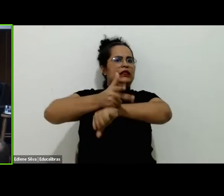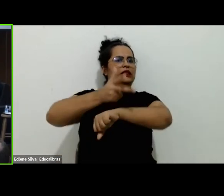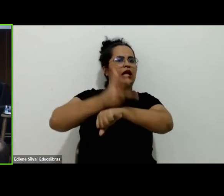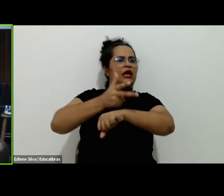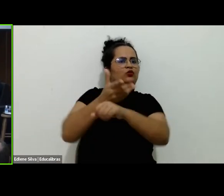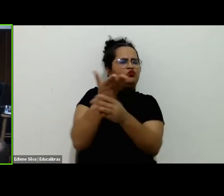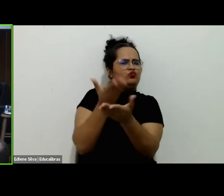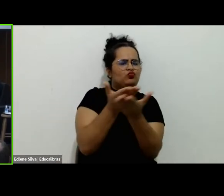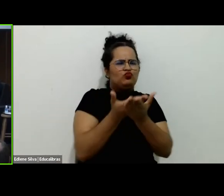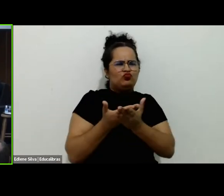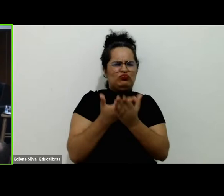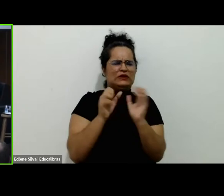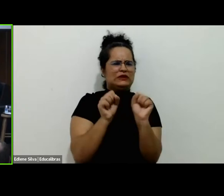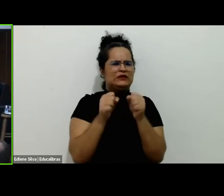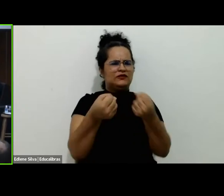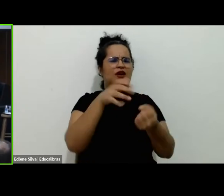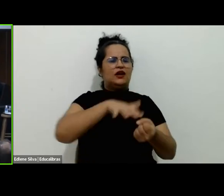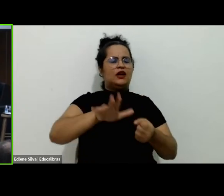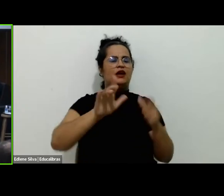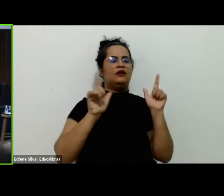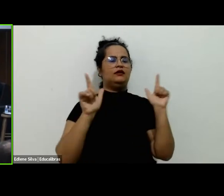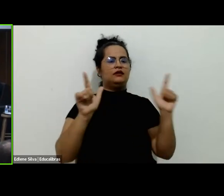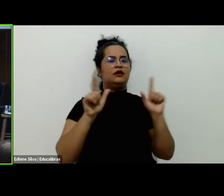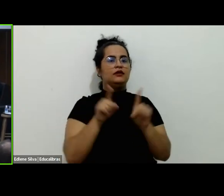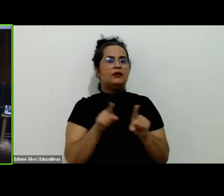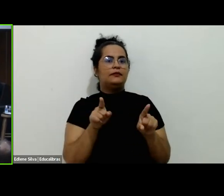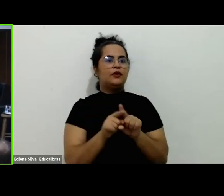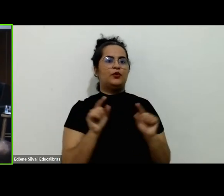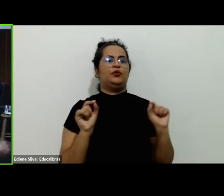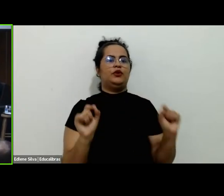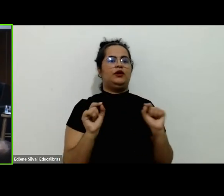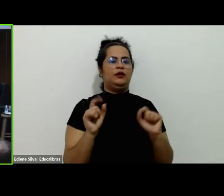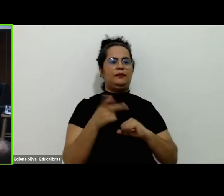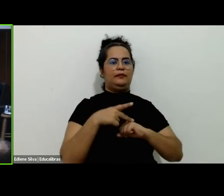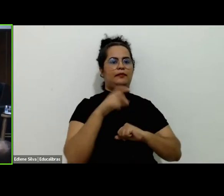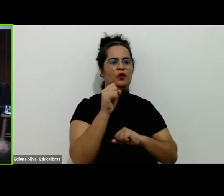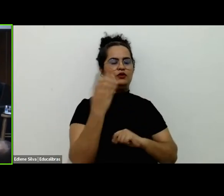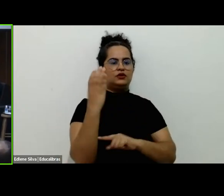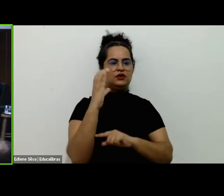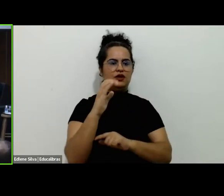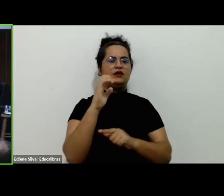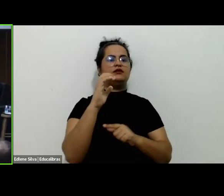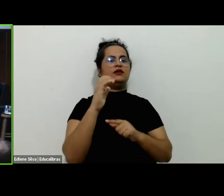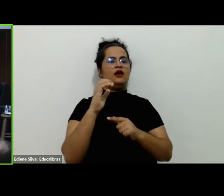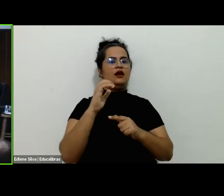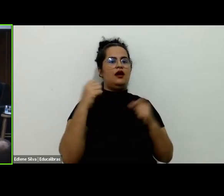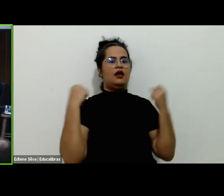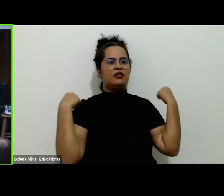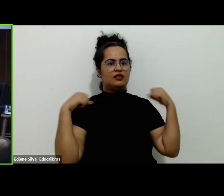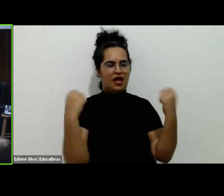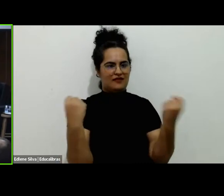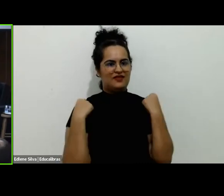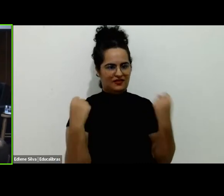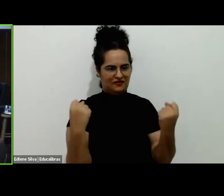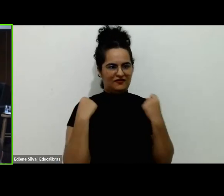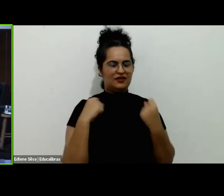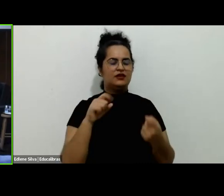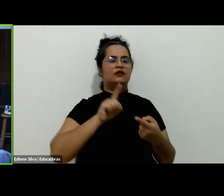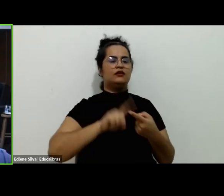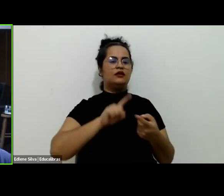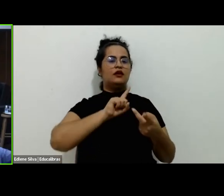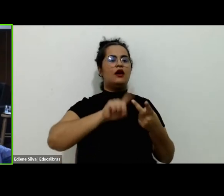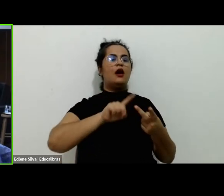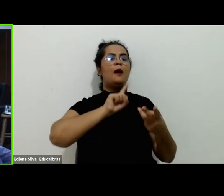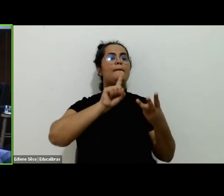no âmbito dos estudos do lazer, assim também na pós-graduação em Ciências da Atividade Física, na pós-graduação em Mudança